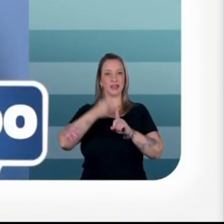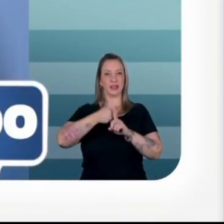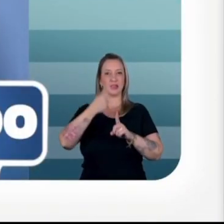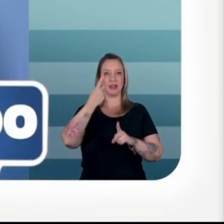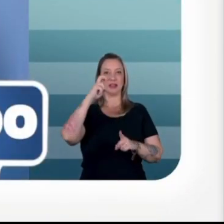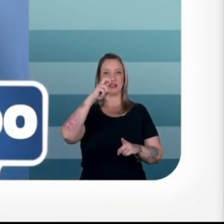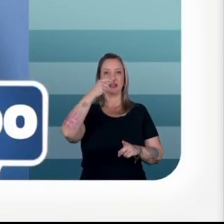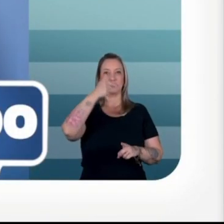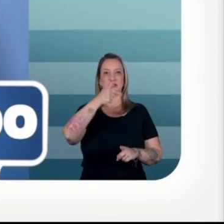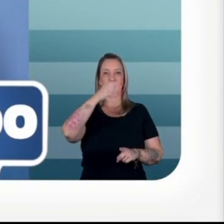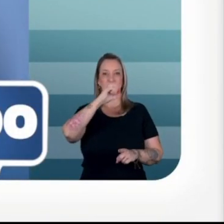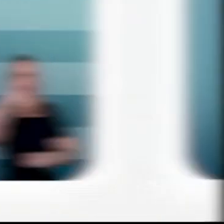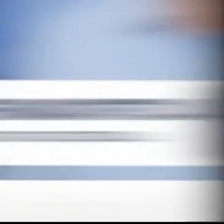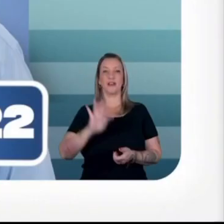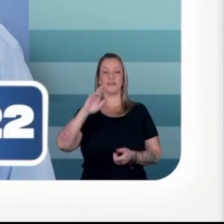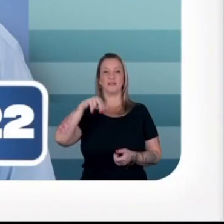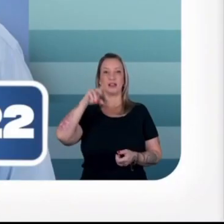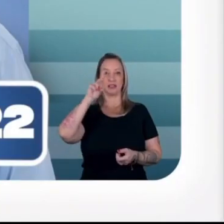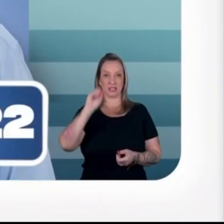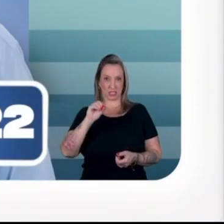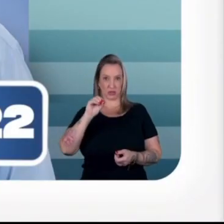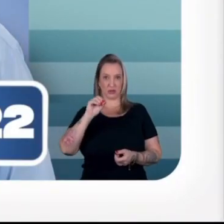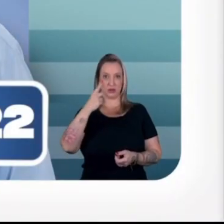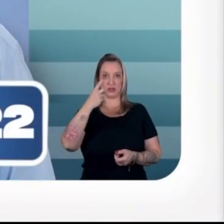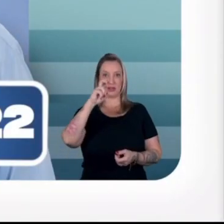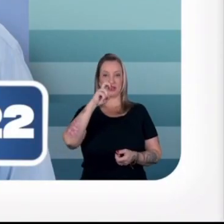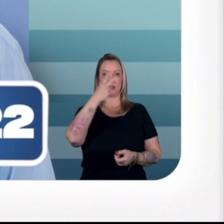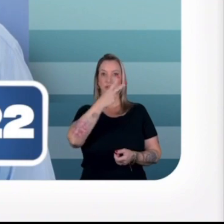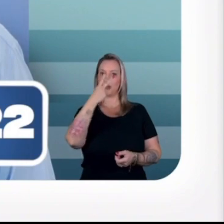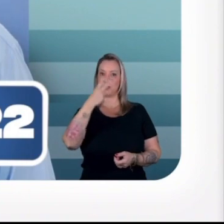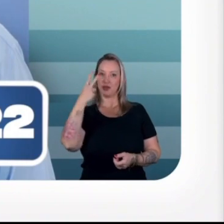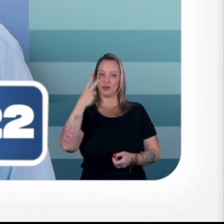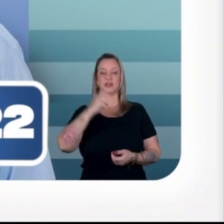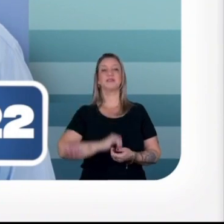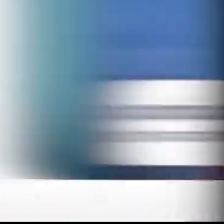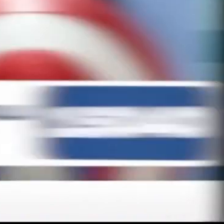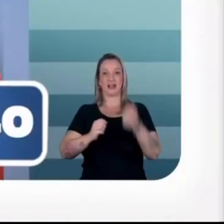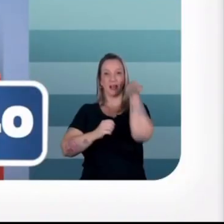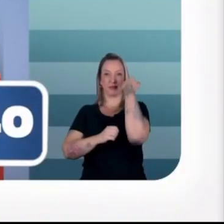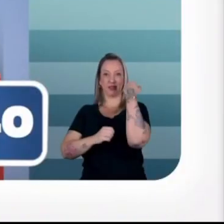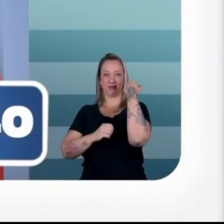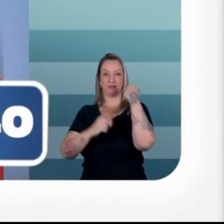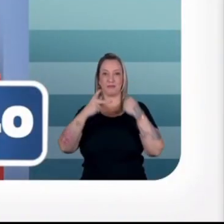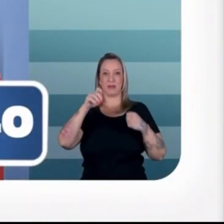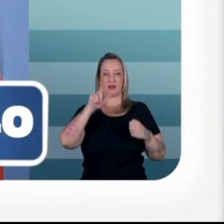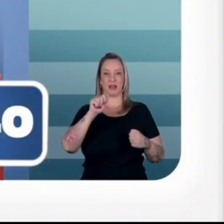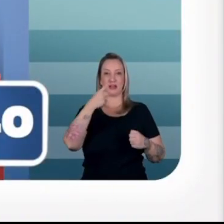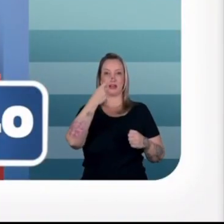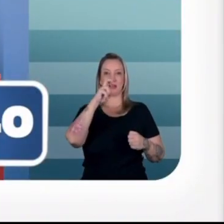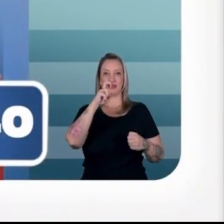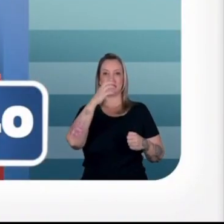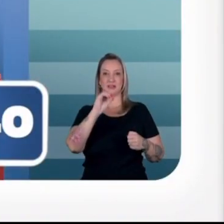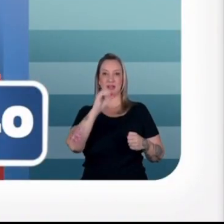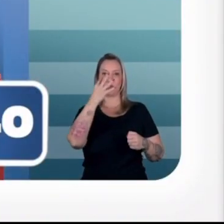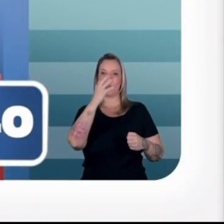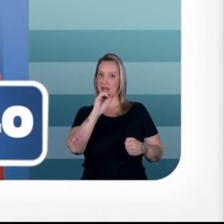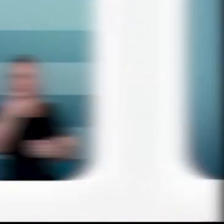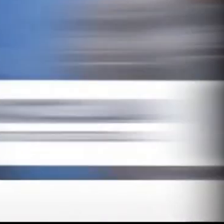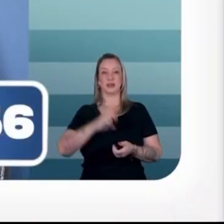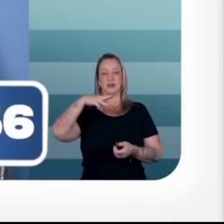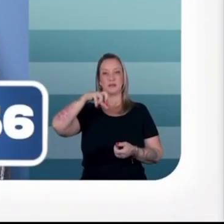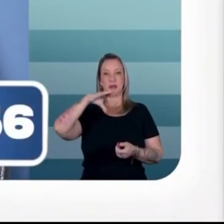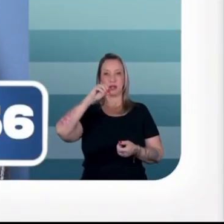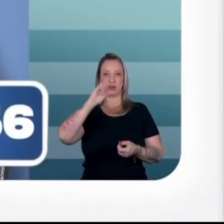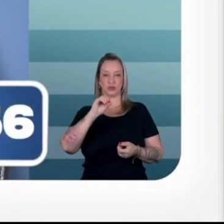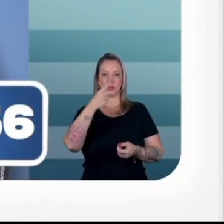o Guerreiro, 15, 700. Fernando Peitola, 15, 2, 2, 2. Capitão América de Paula, 15, 0, 40.